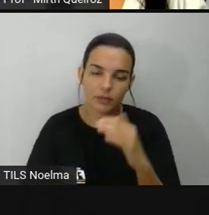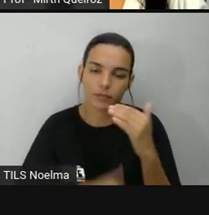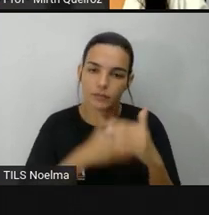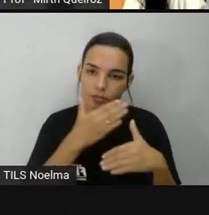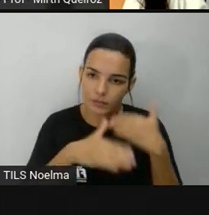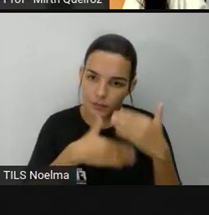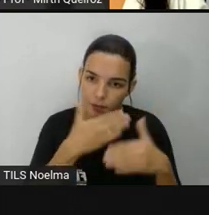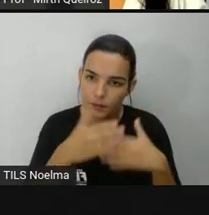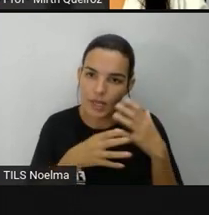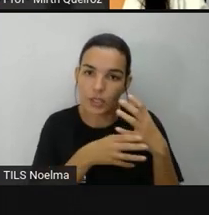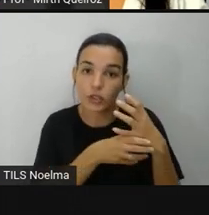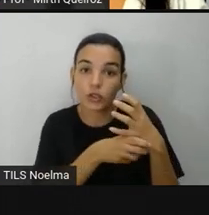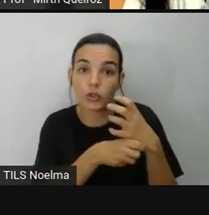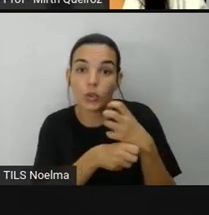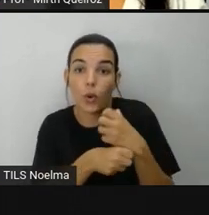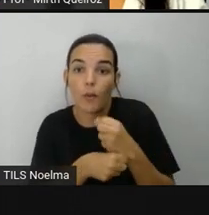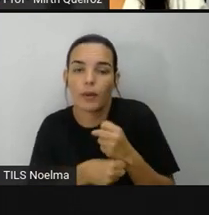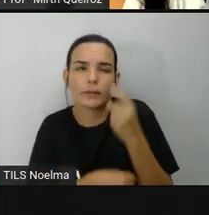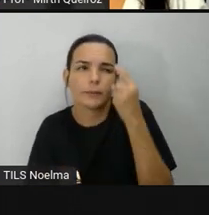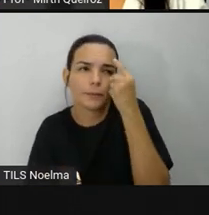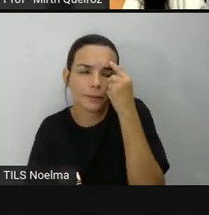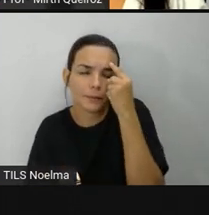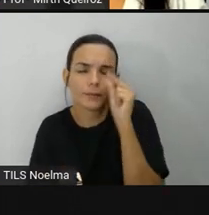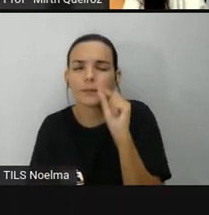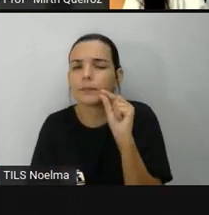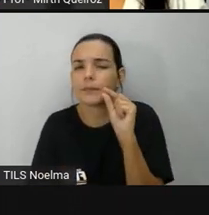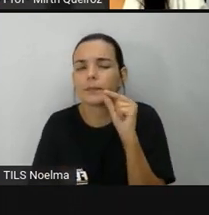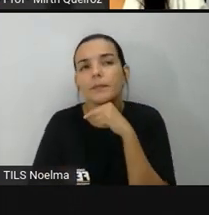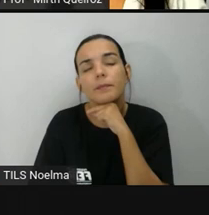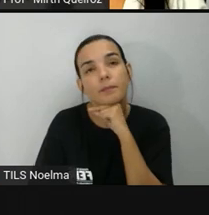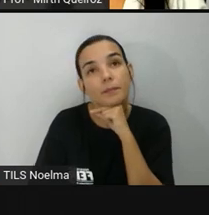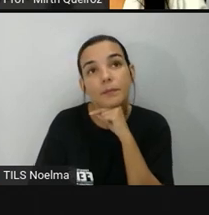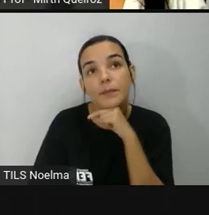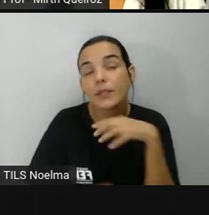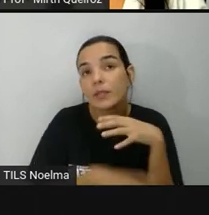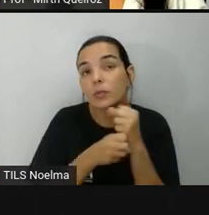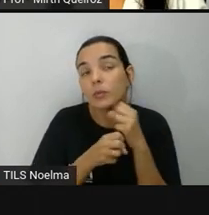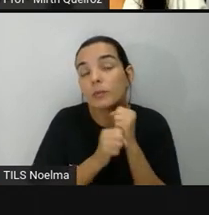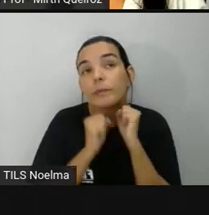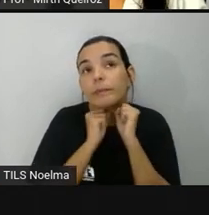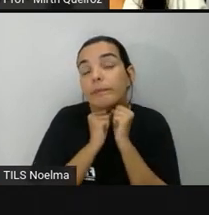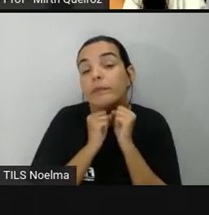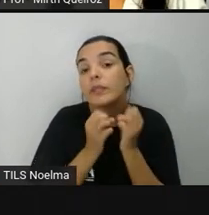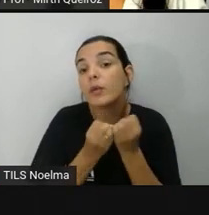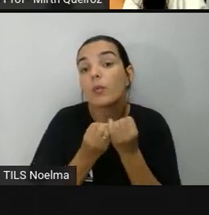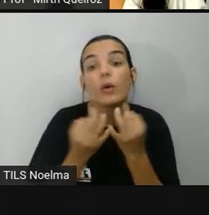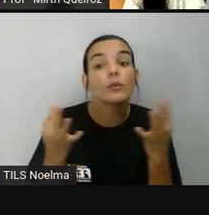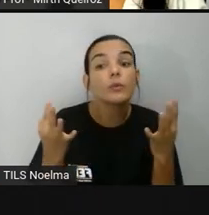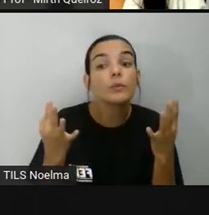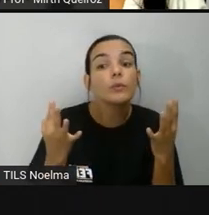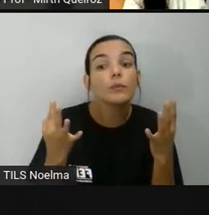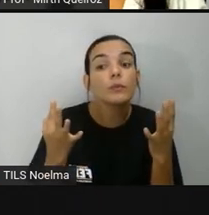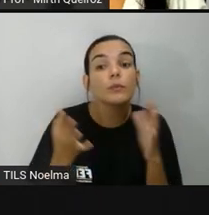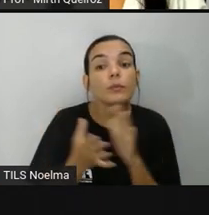assim, daria quanto, gente? Pensei um pouquinho. Quanto é que daria, gente?